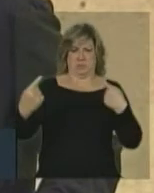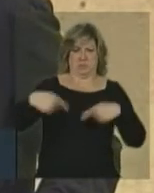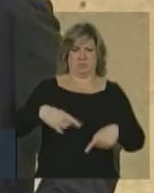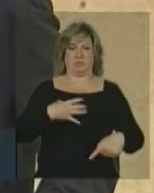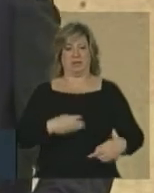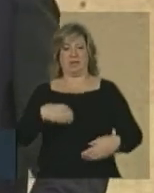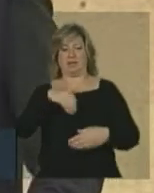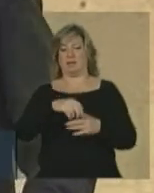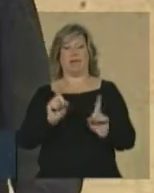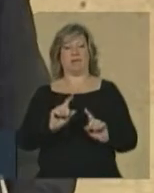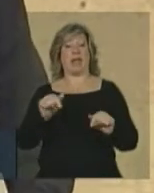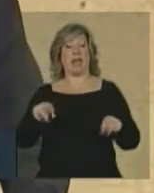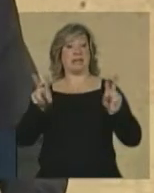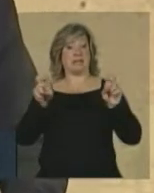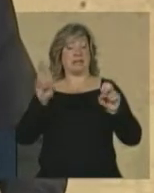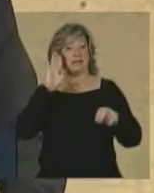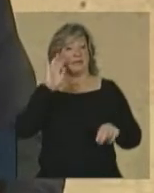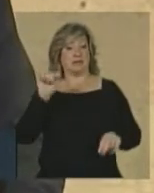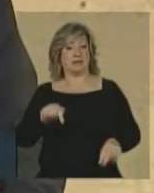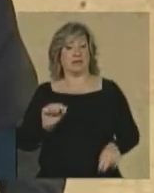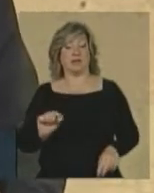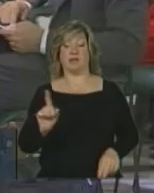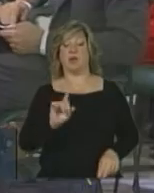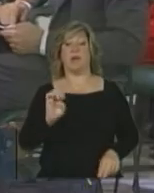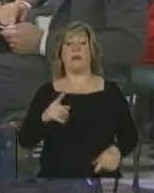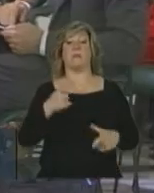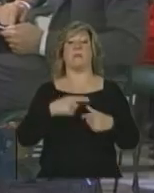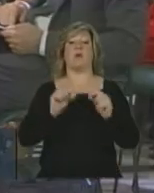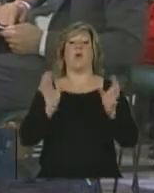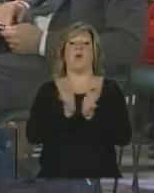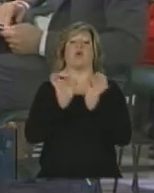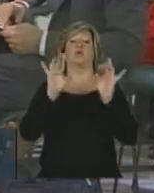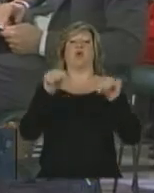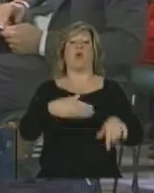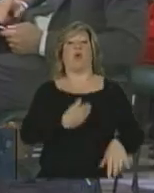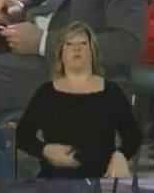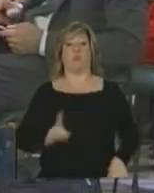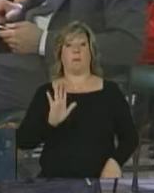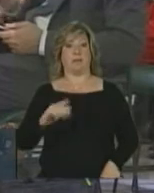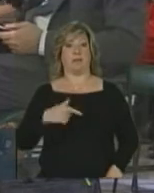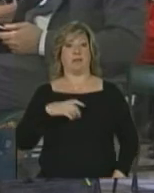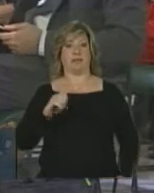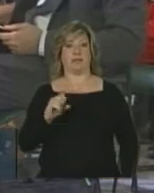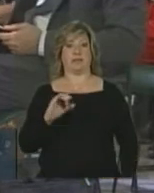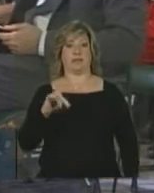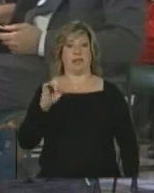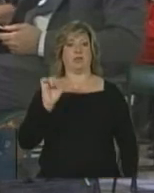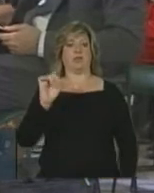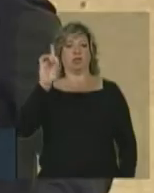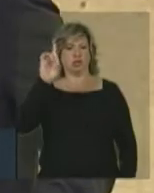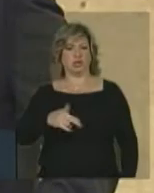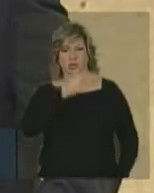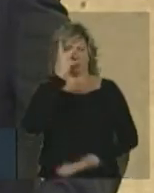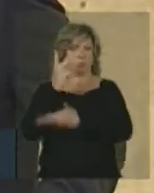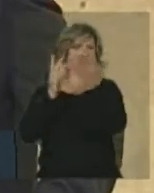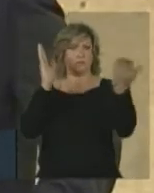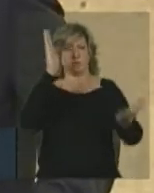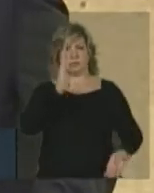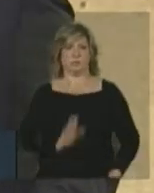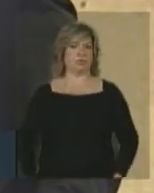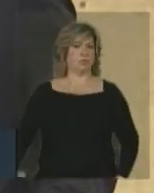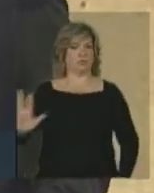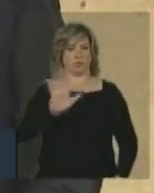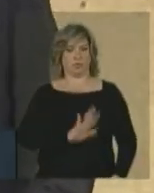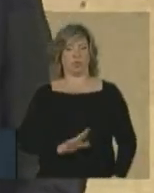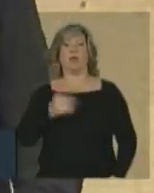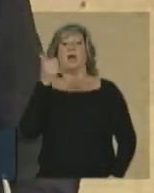tratando esta questão, não como uma questão de governo, mas como uma questão de Estado. Informação. Acesso